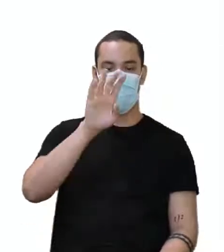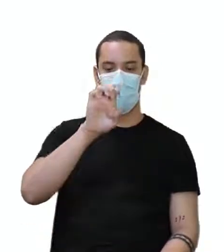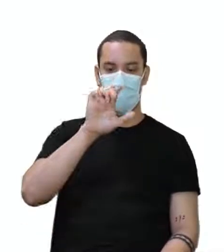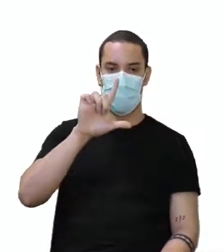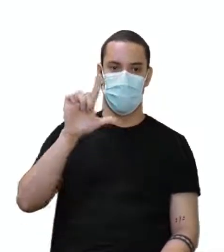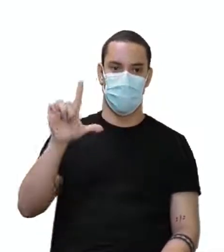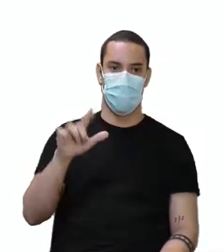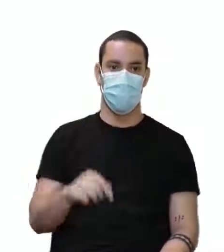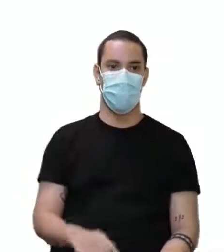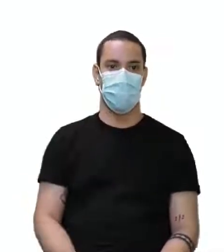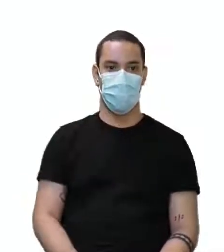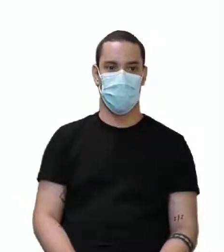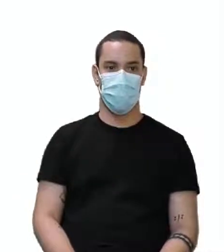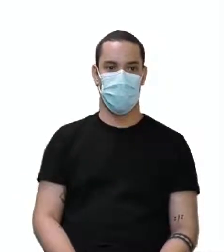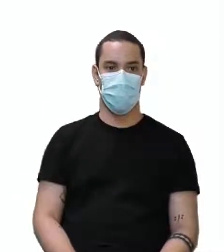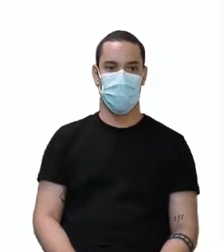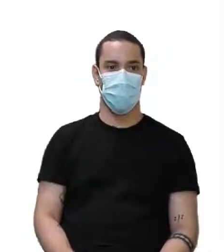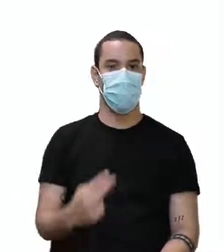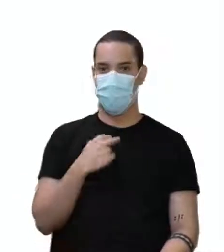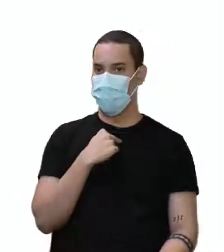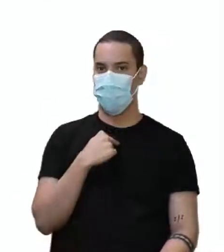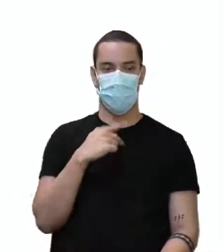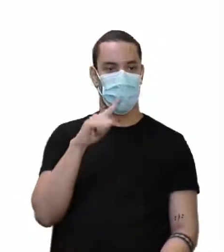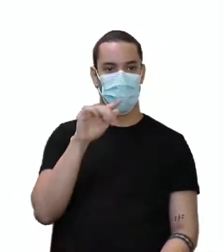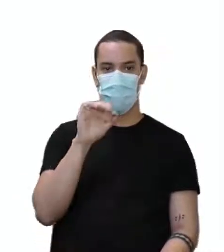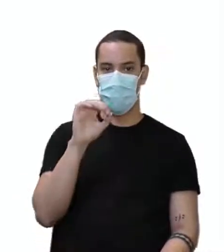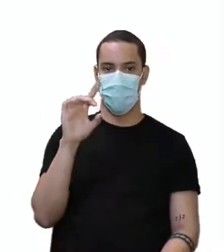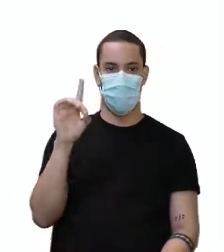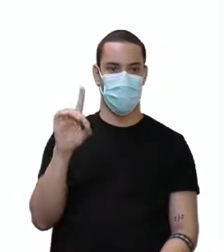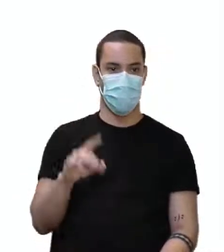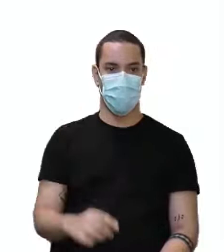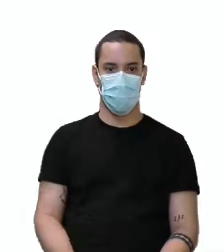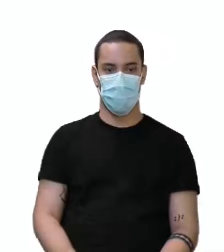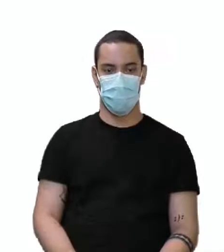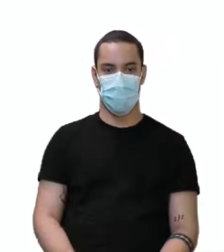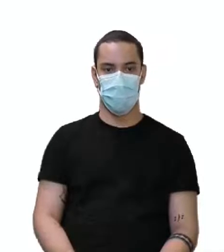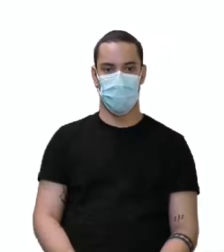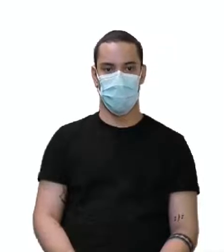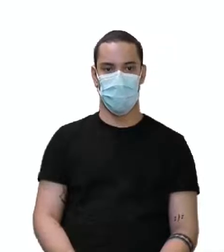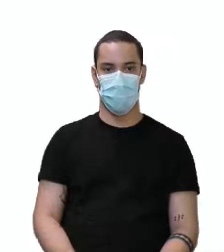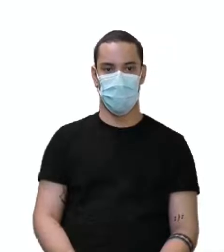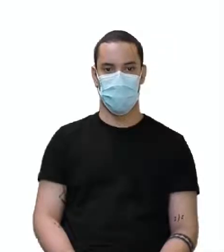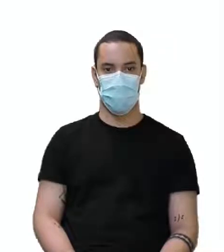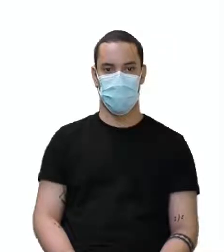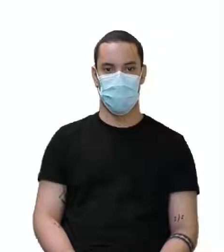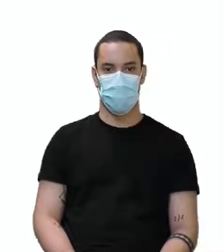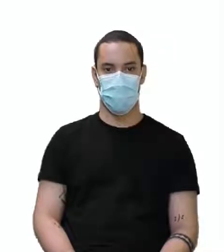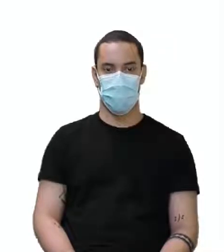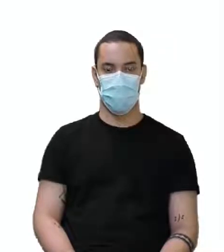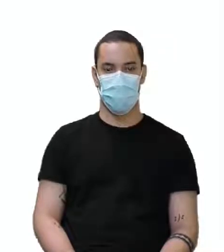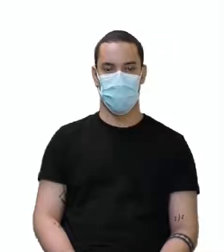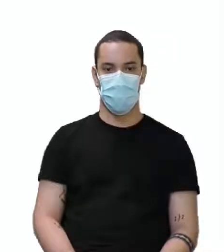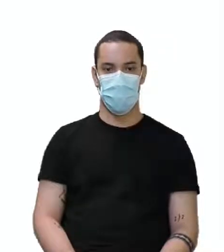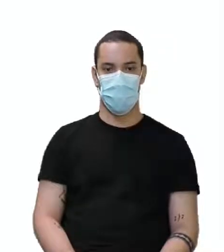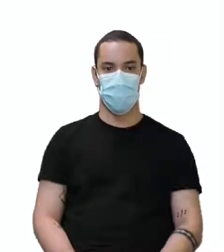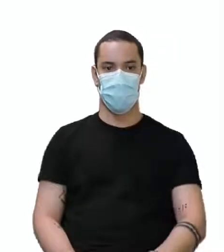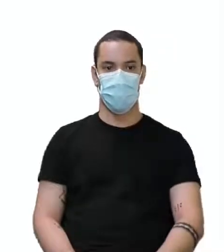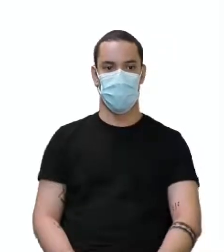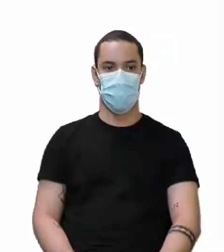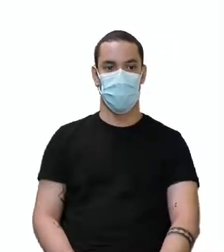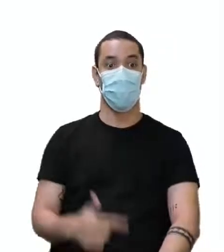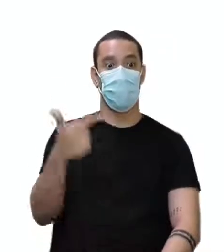com bem. Não poderia usar o how good aí. Na 2, you need to take a. You need to take a.